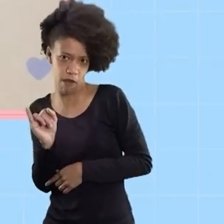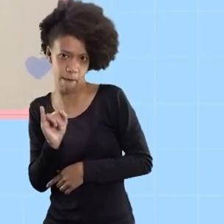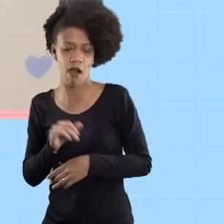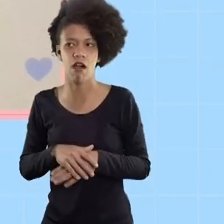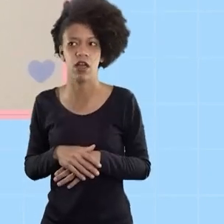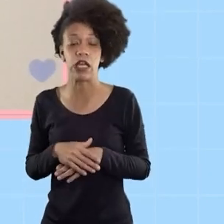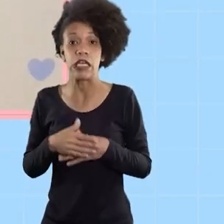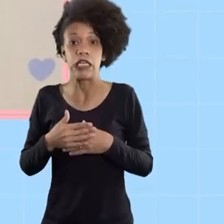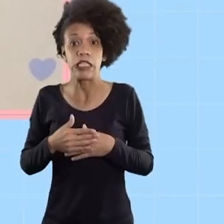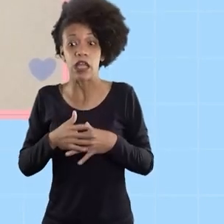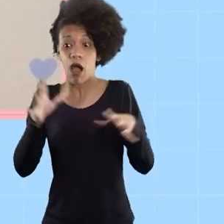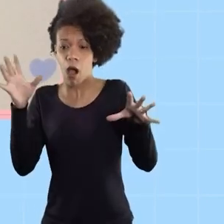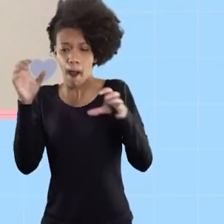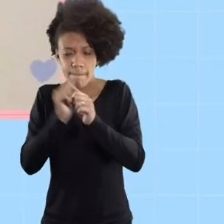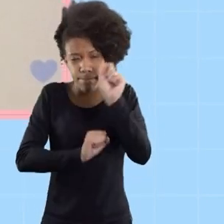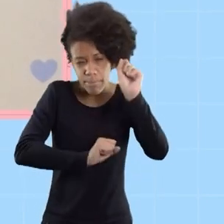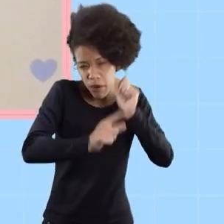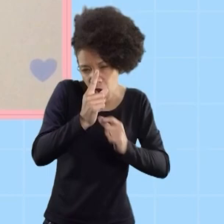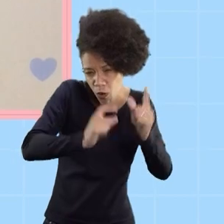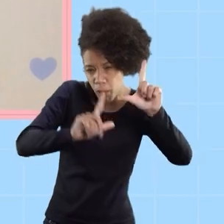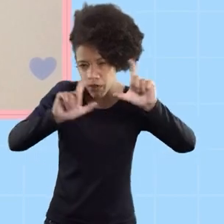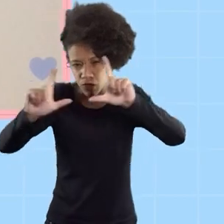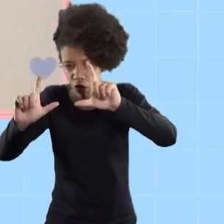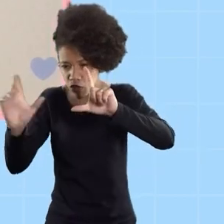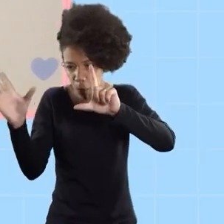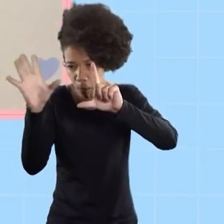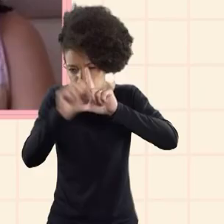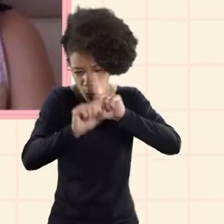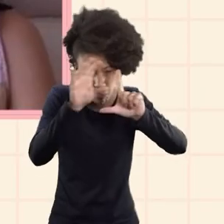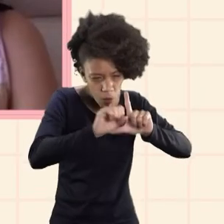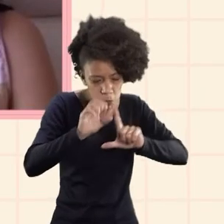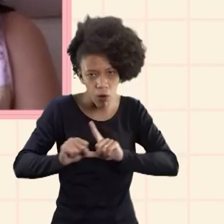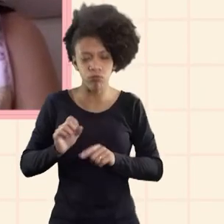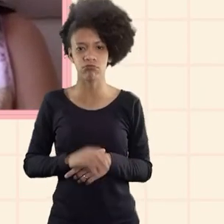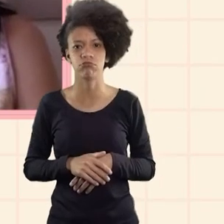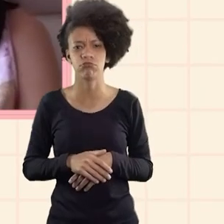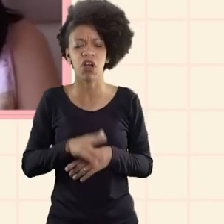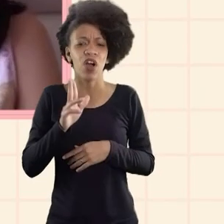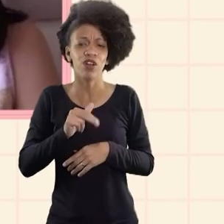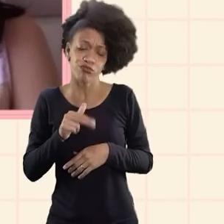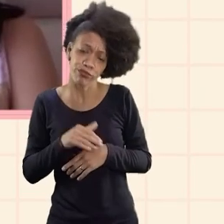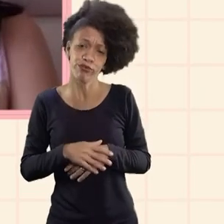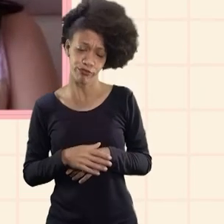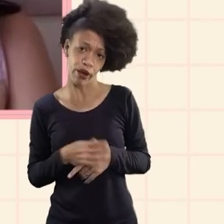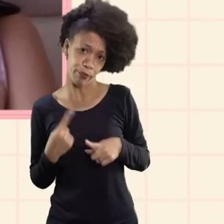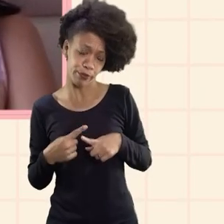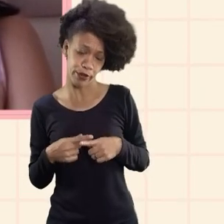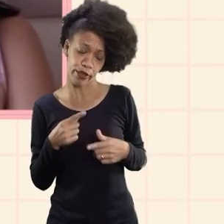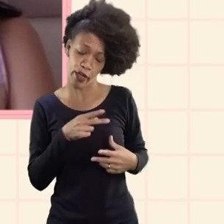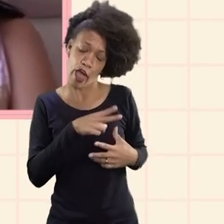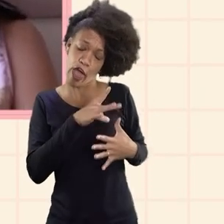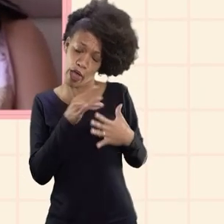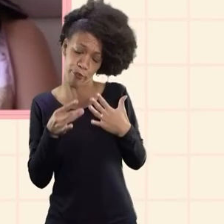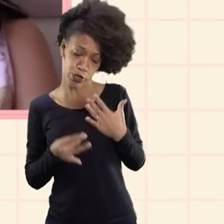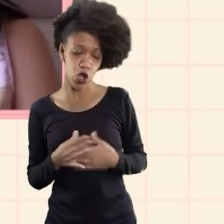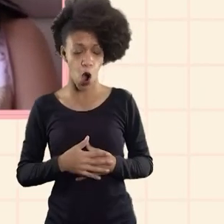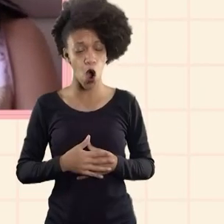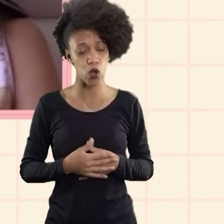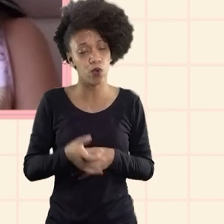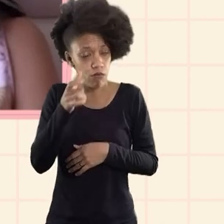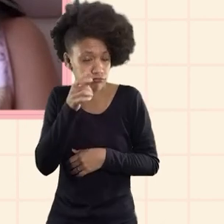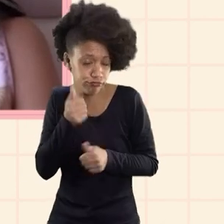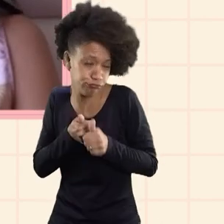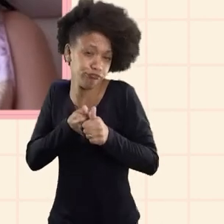acabaram apagando algumas fotos nunca porque também eu escolho os meus seguidores né